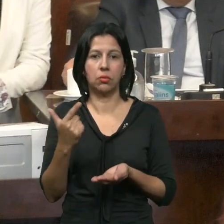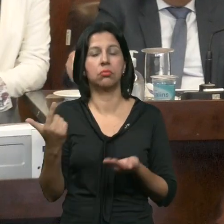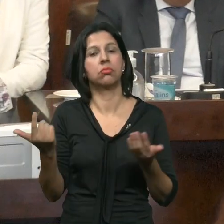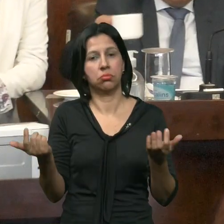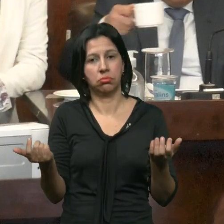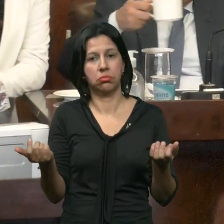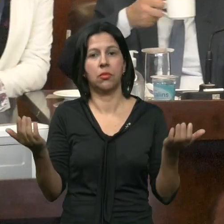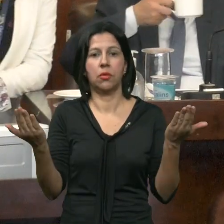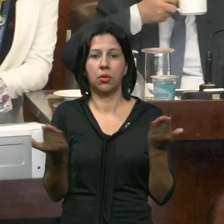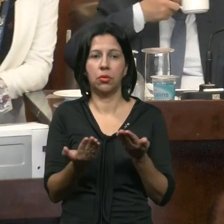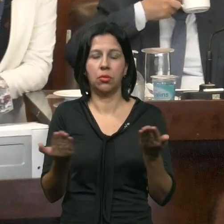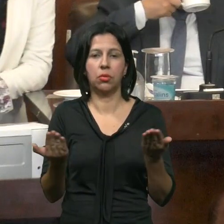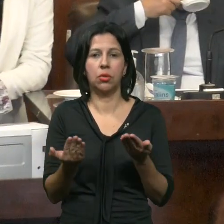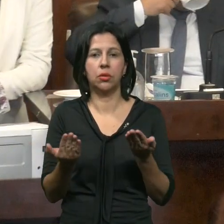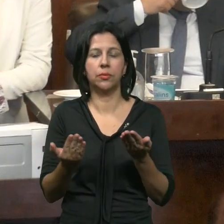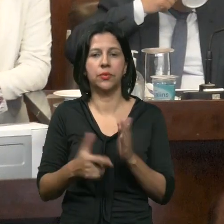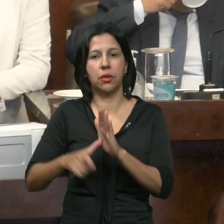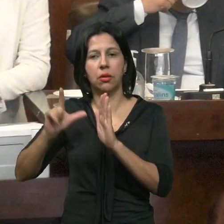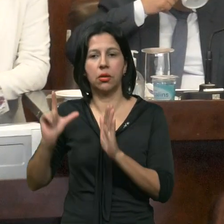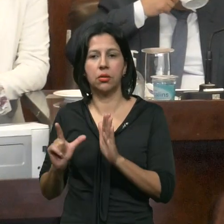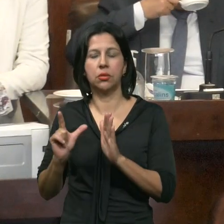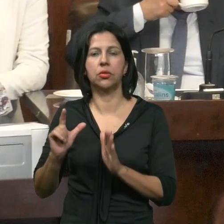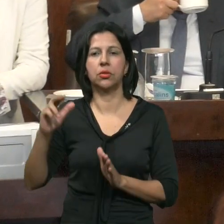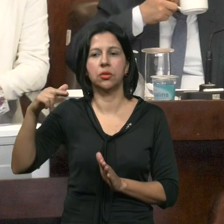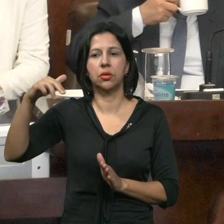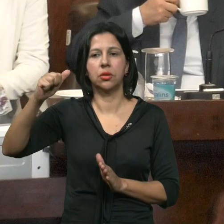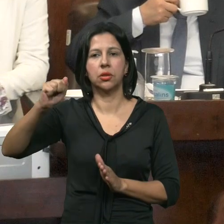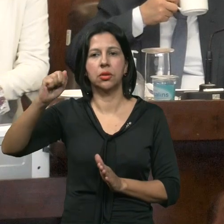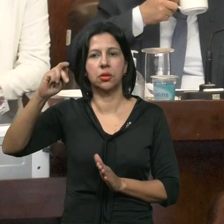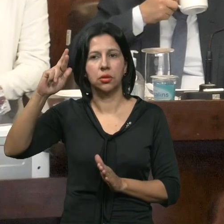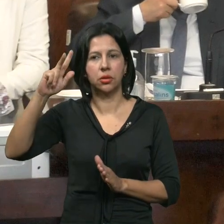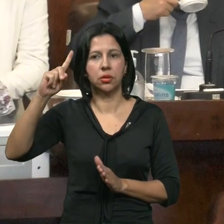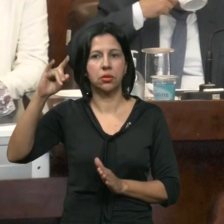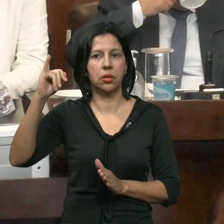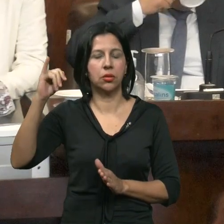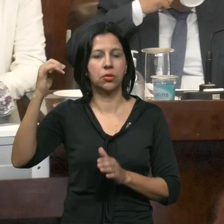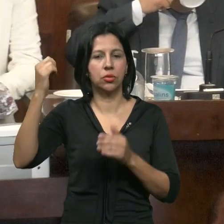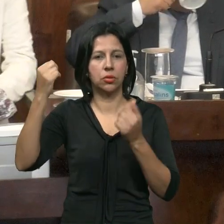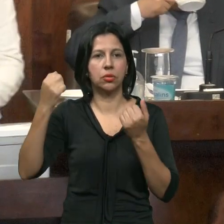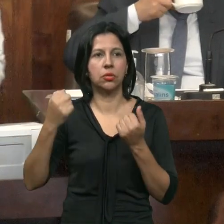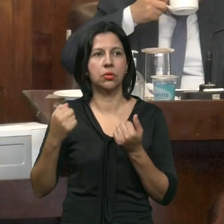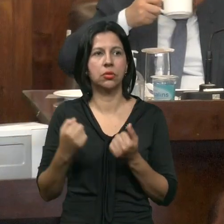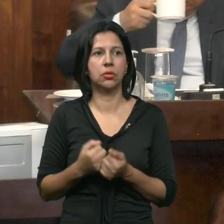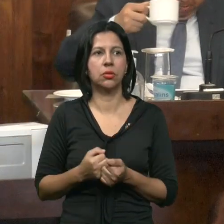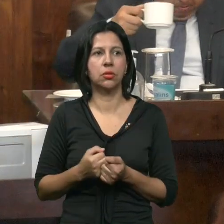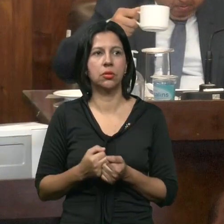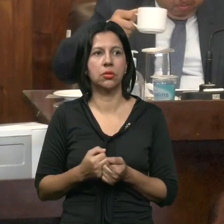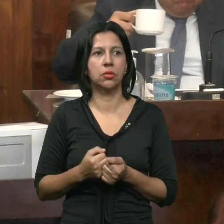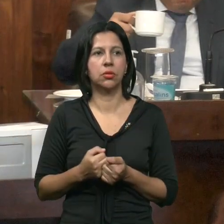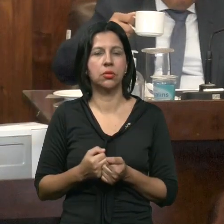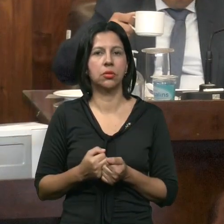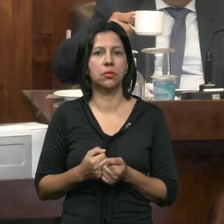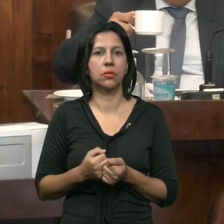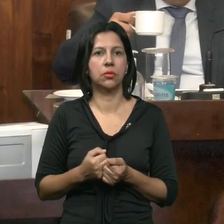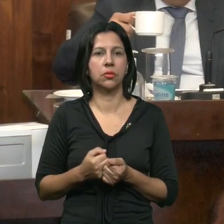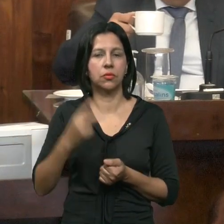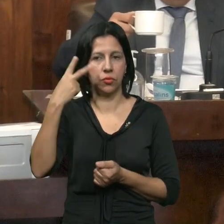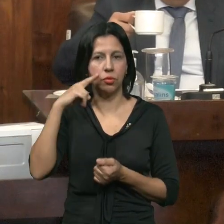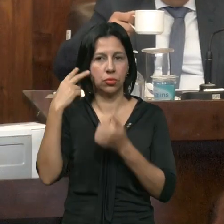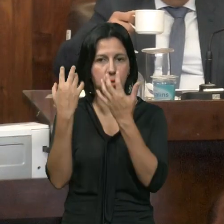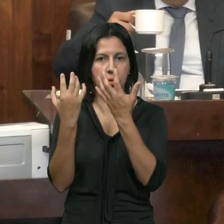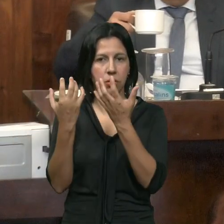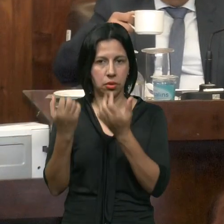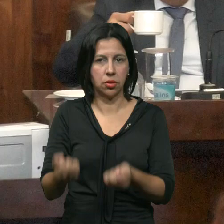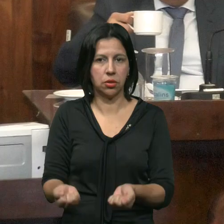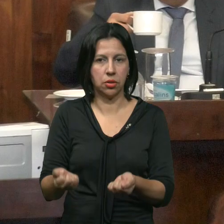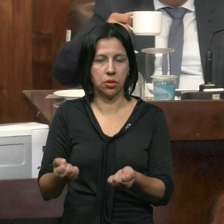reação Está Antes Porém Consulto O vereador Nardi Reserva de tempo O vereador Declinou O vereador Que estiverem Favoráveis